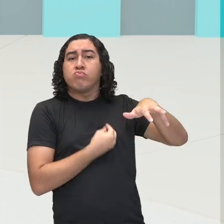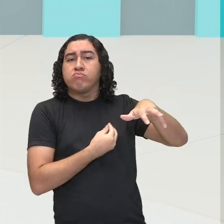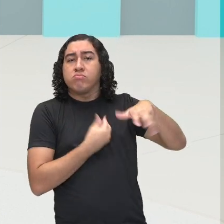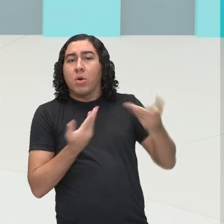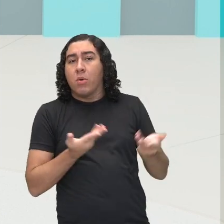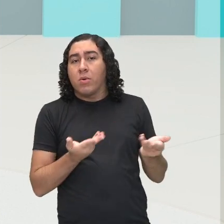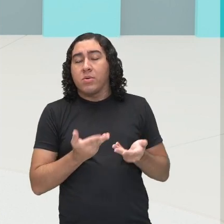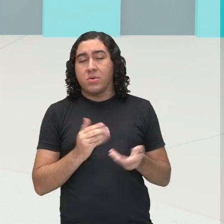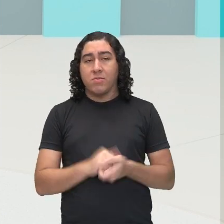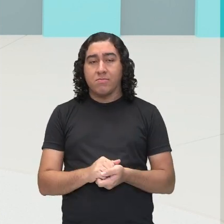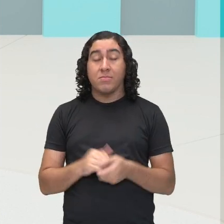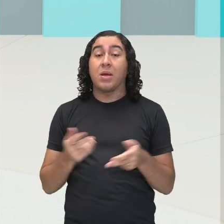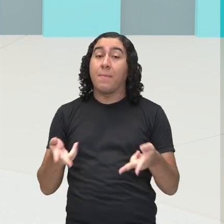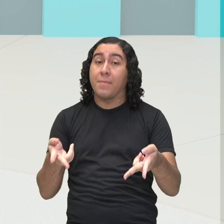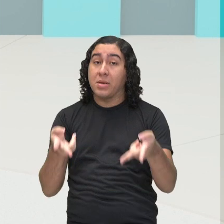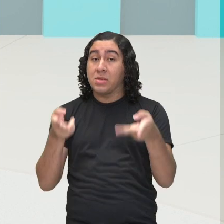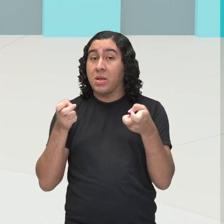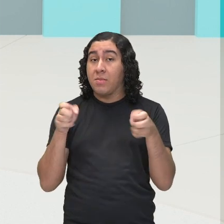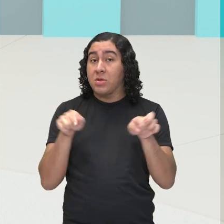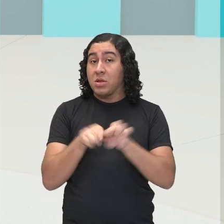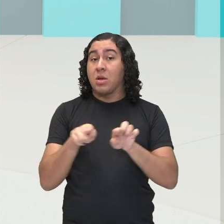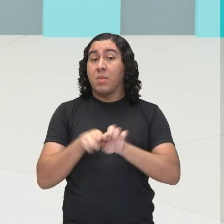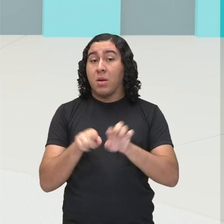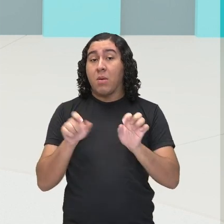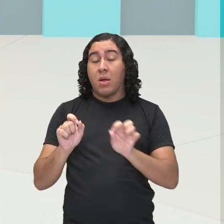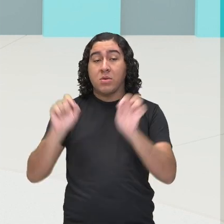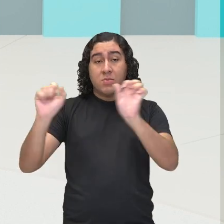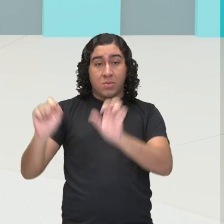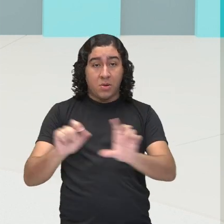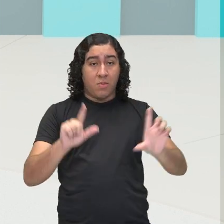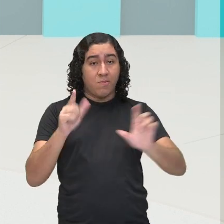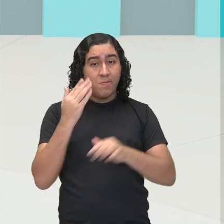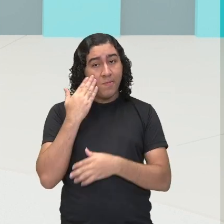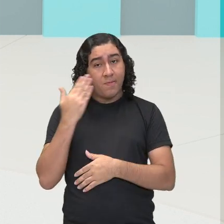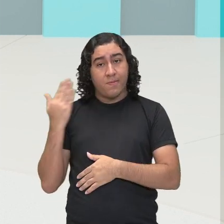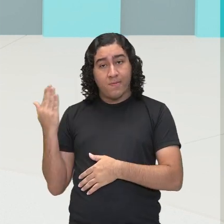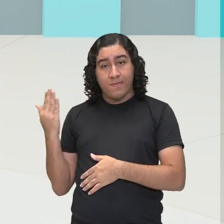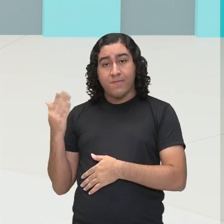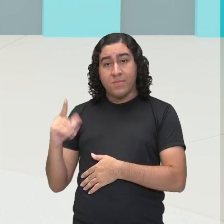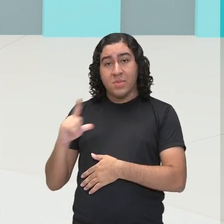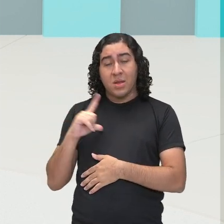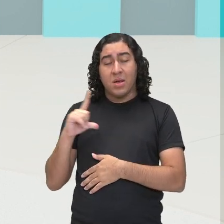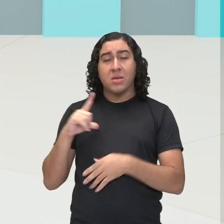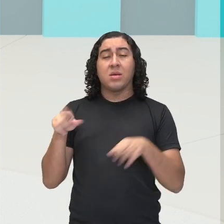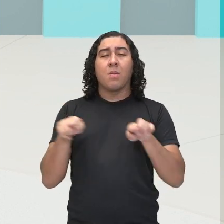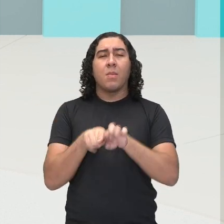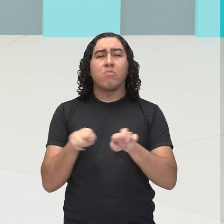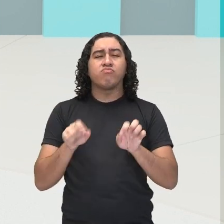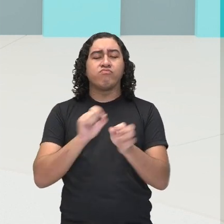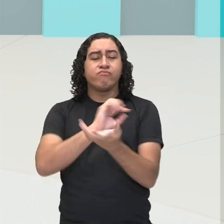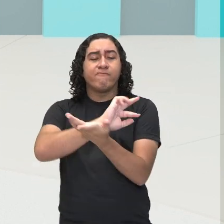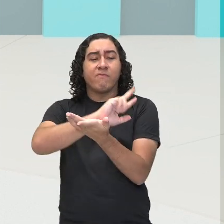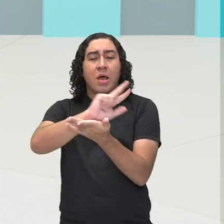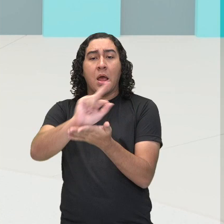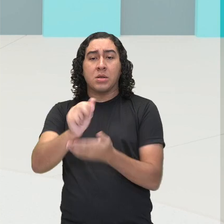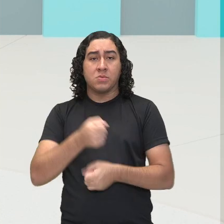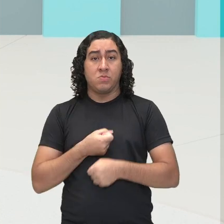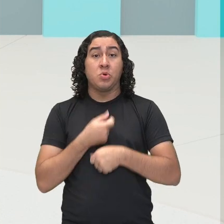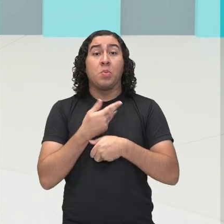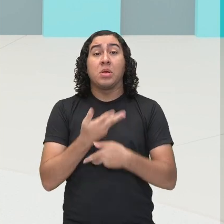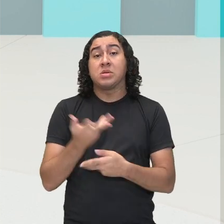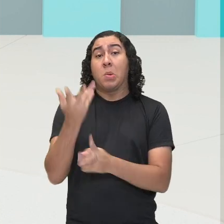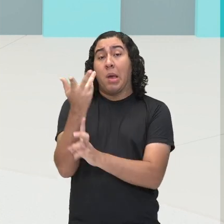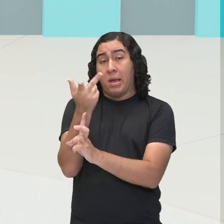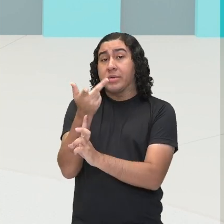observar, aqui do meu lado, temos várias manifestações